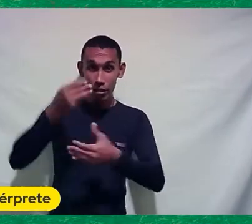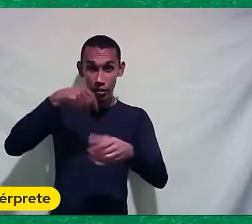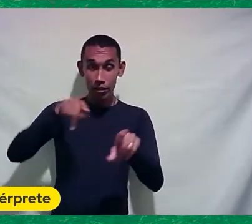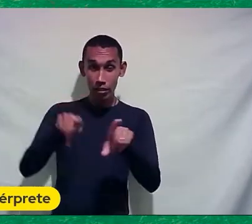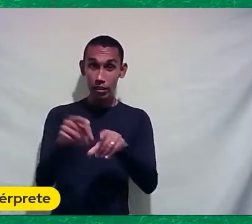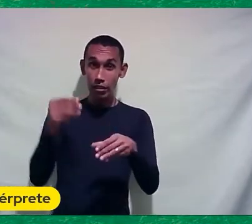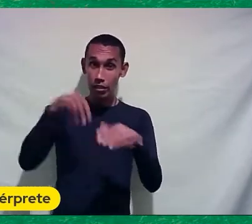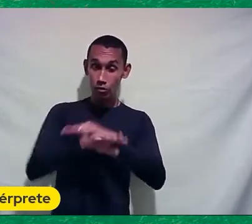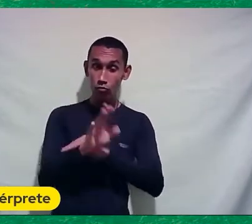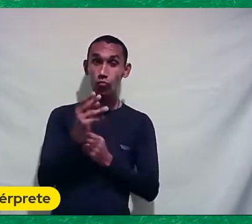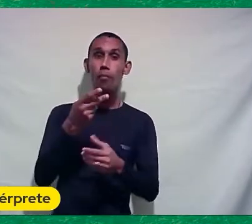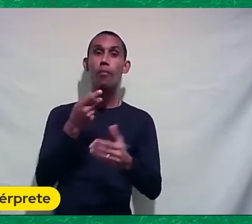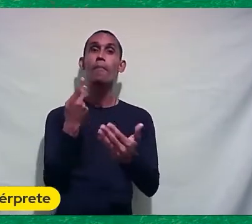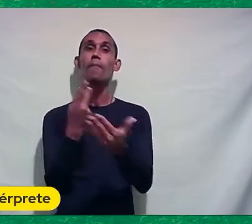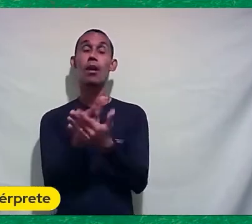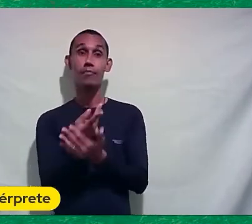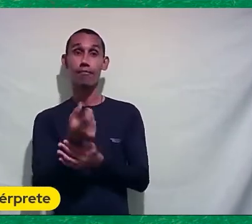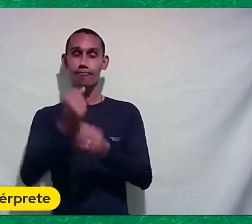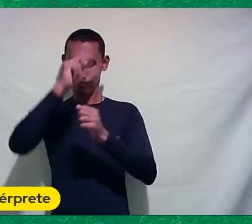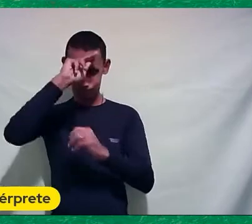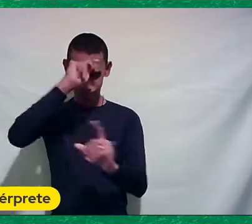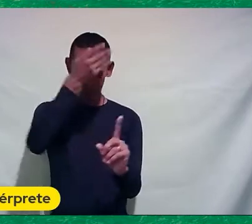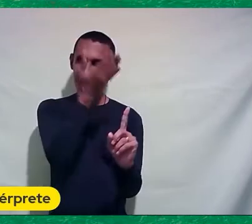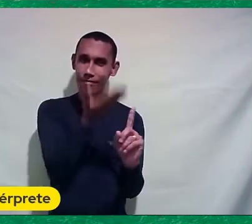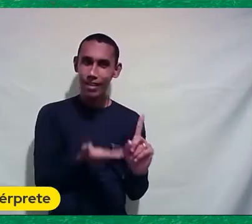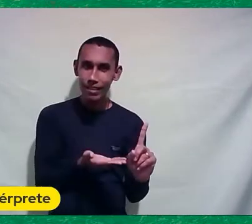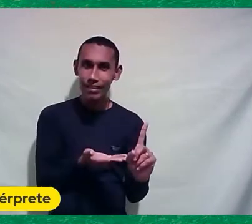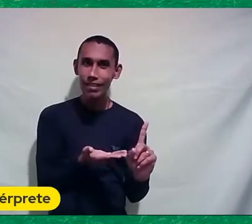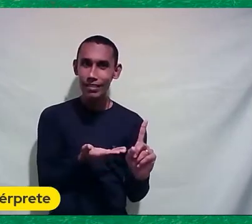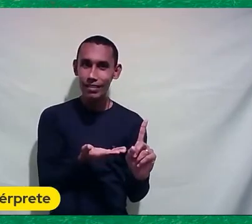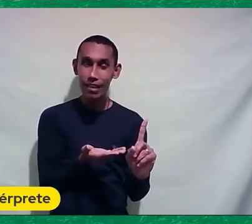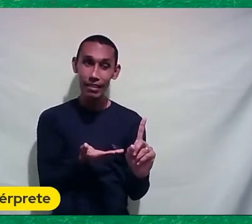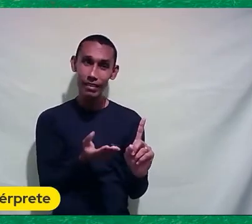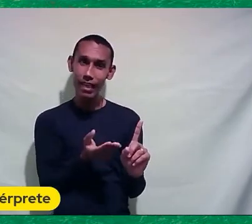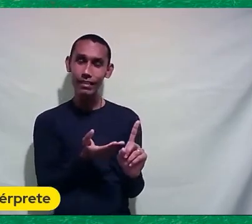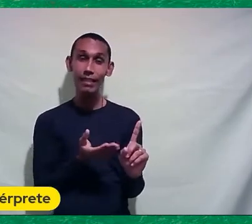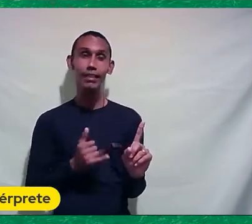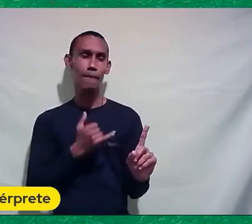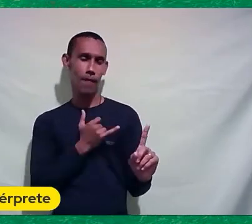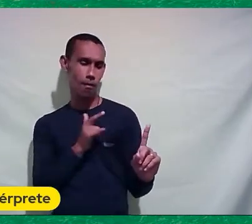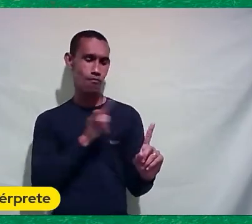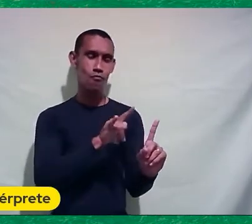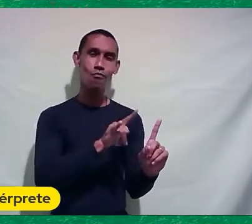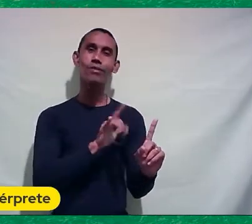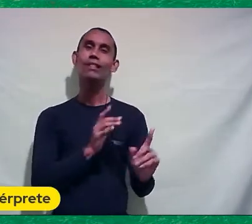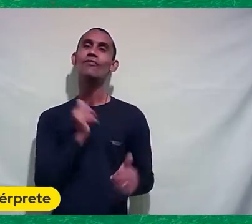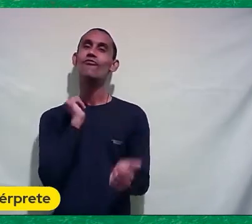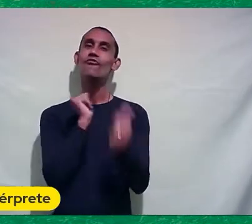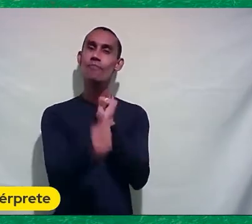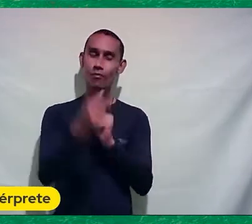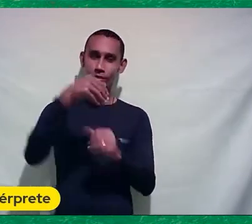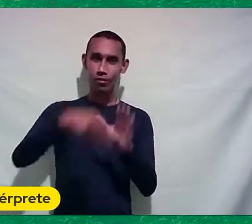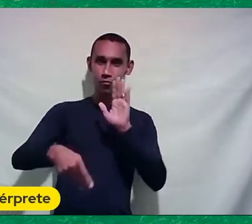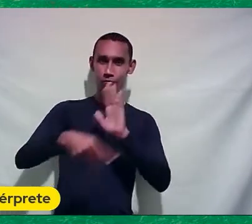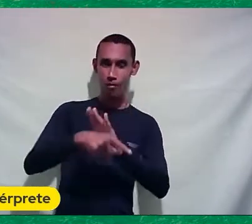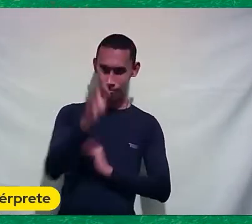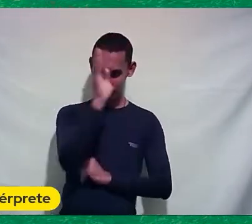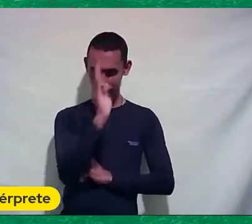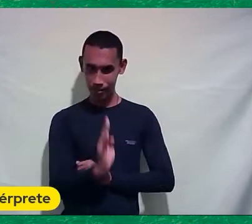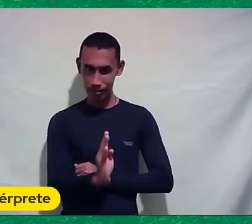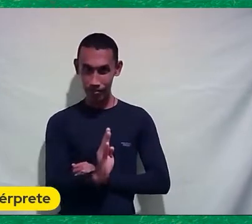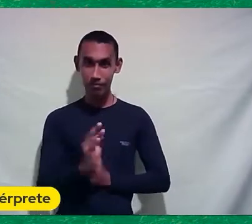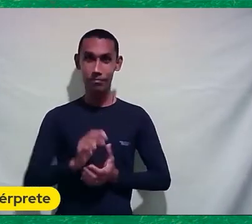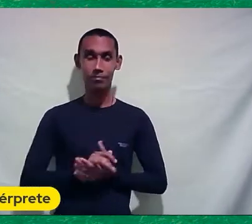Para um filme De elogio A esse lado brasileiro Essa paixão brasileira Pelo esporte É Que ele tinha